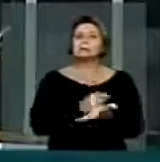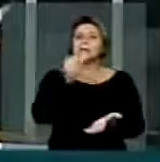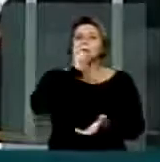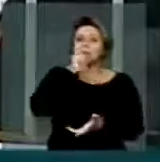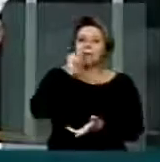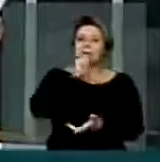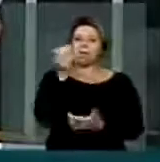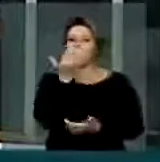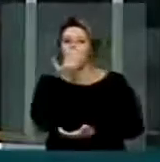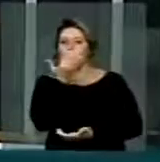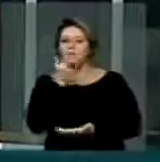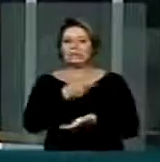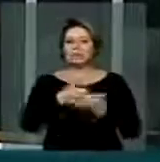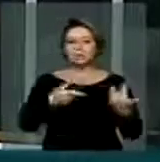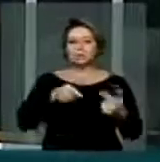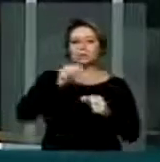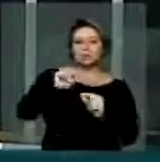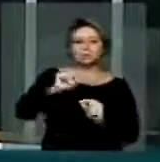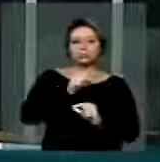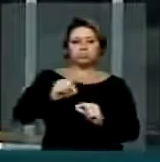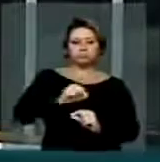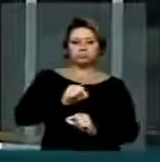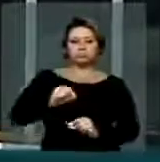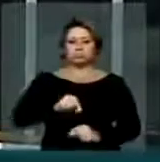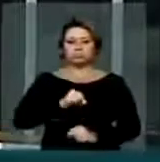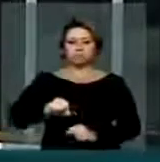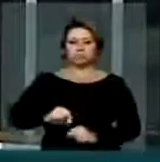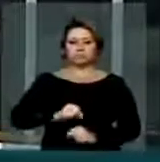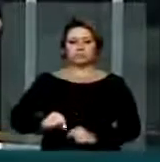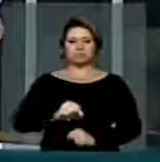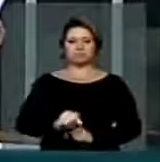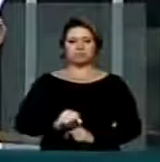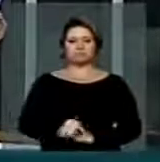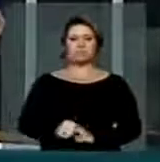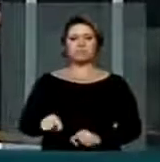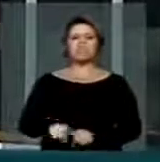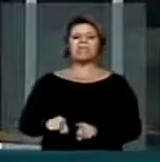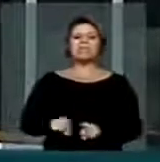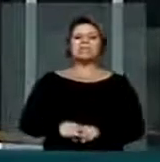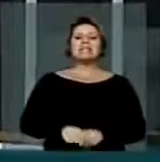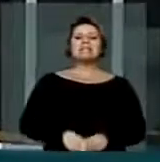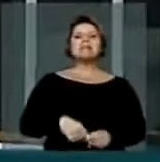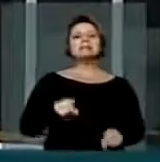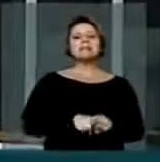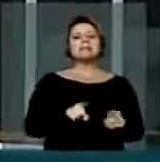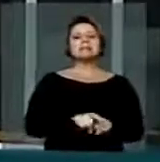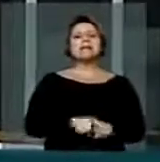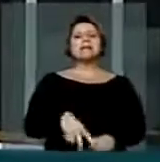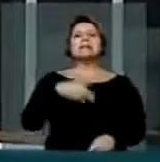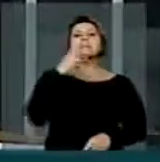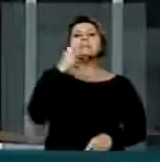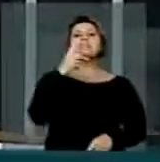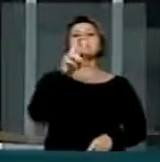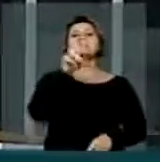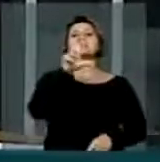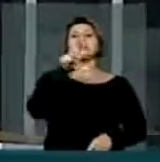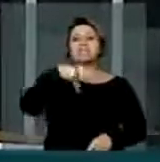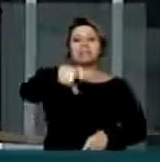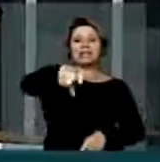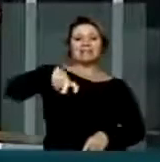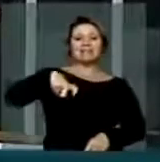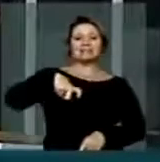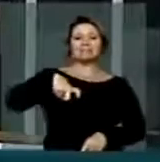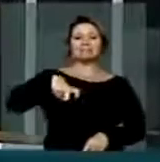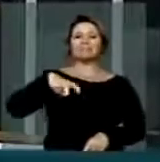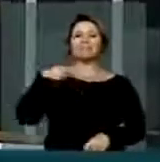os bares e casas noturnas, em sua maioria, têm adotado a comanda eletrônica em PVC. As comandas eletrônicas geralmente